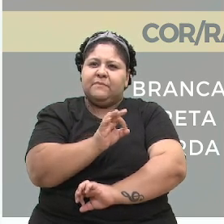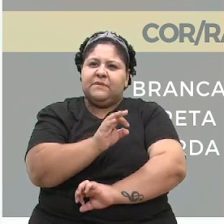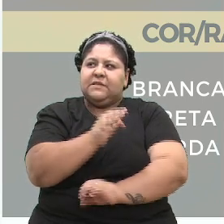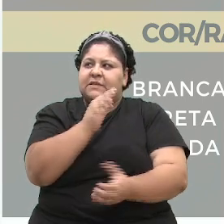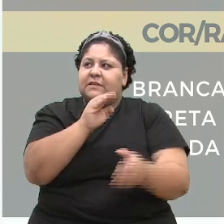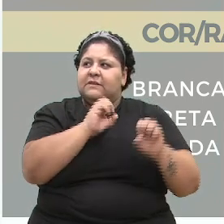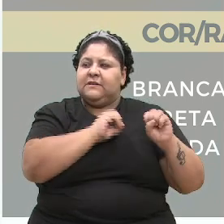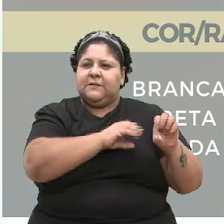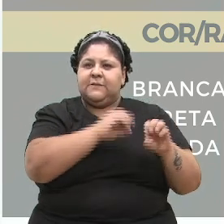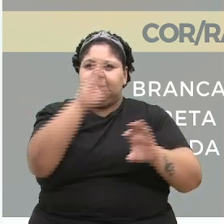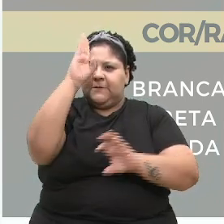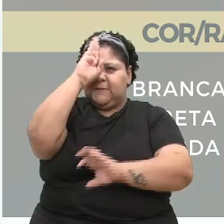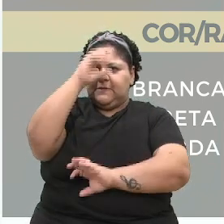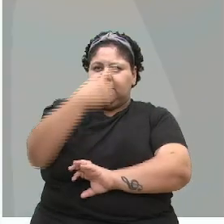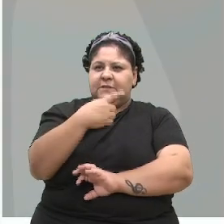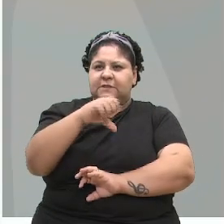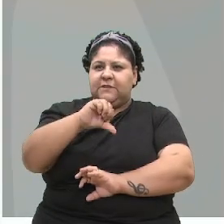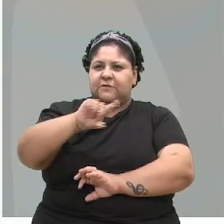,6%.